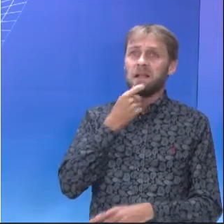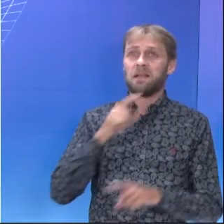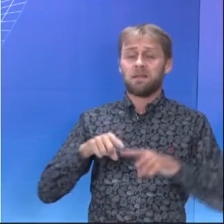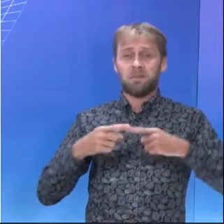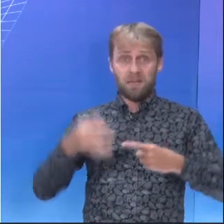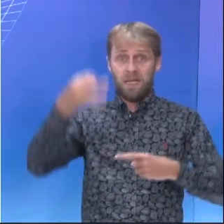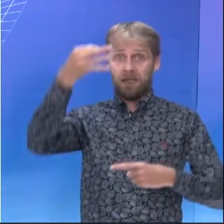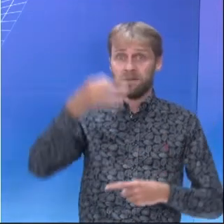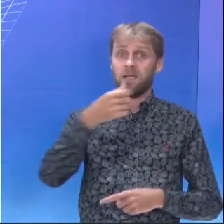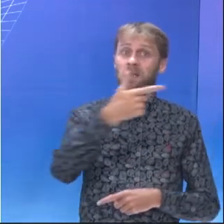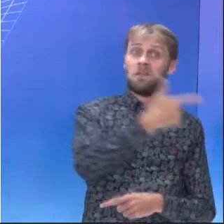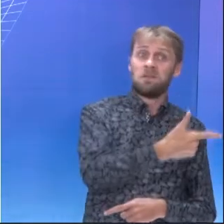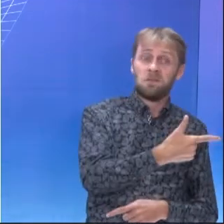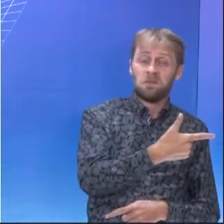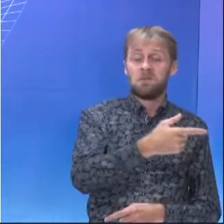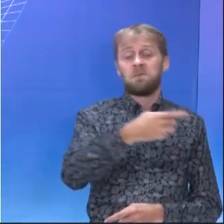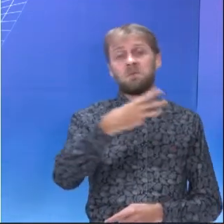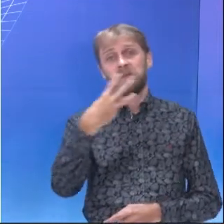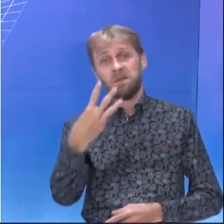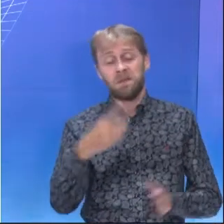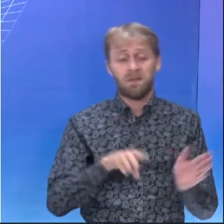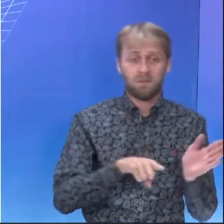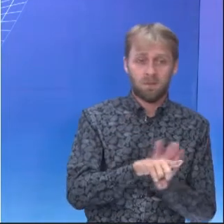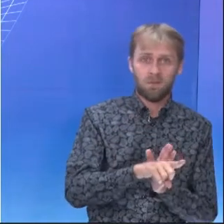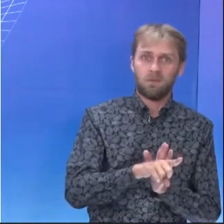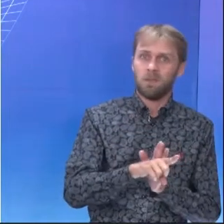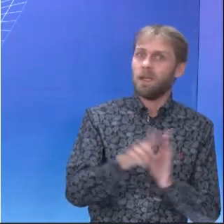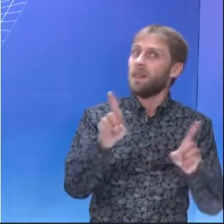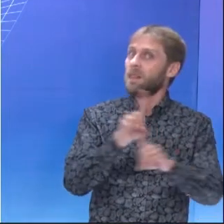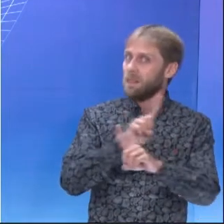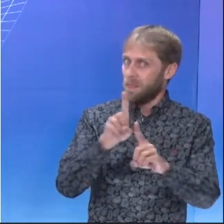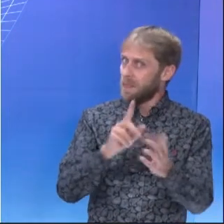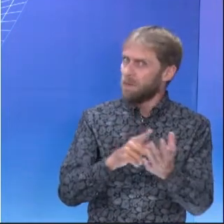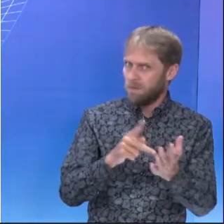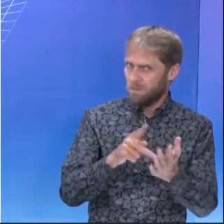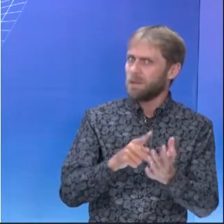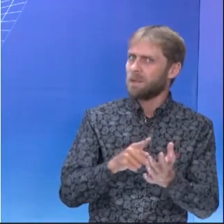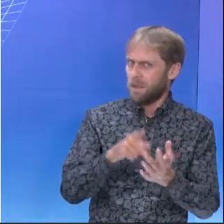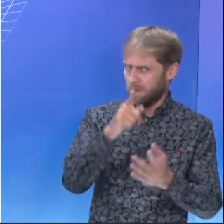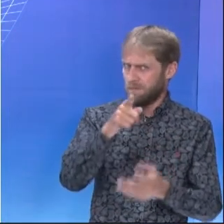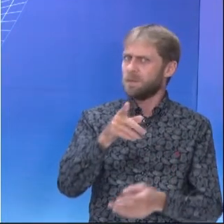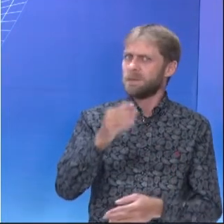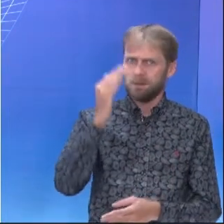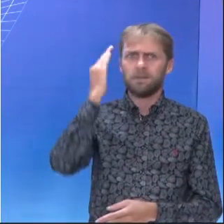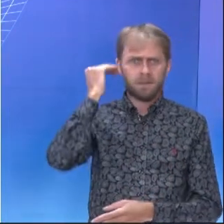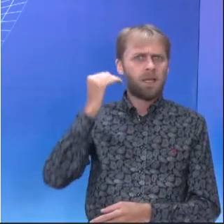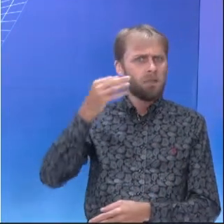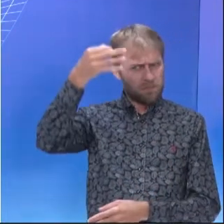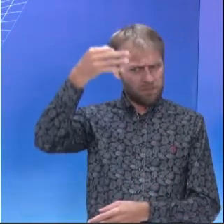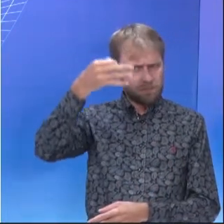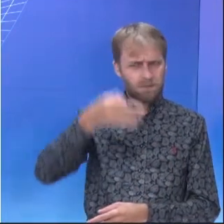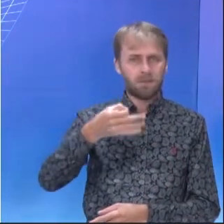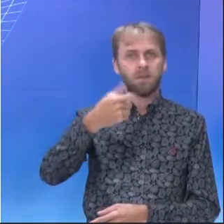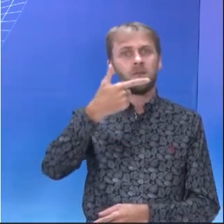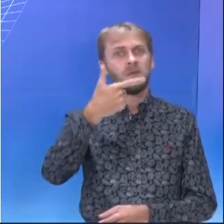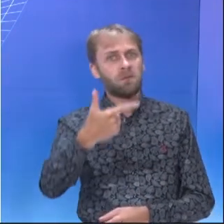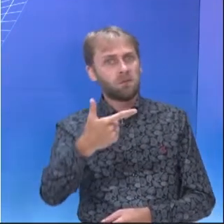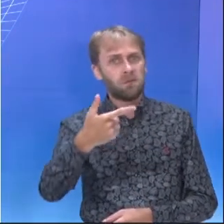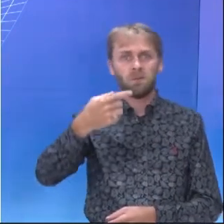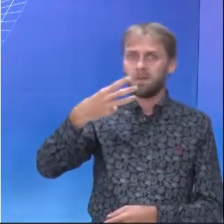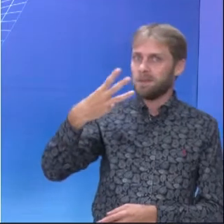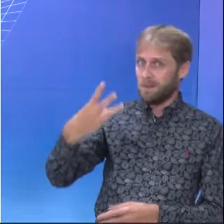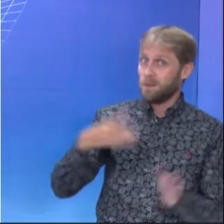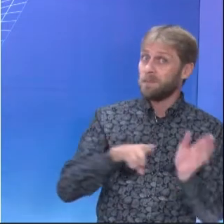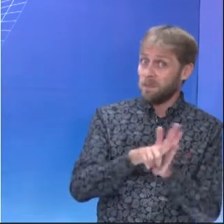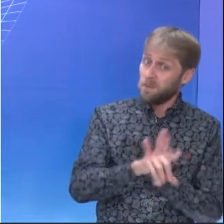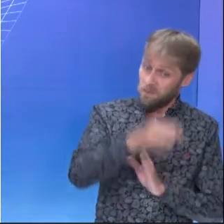Ah, eu não sei inglês, mas geralmente eu acerto duas ou três questões. Não. Isso não é verdade que você não sabe inglês. Viu como